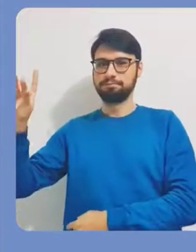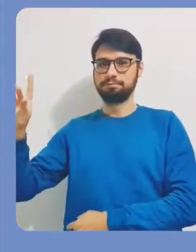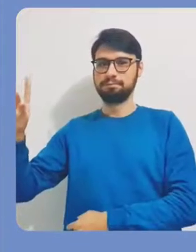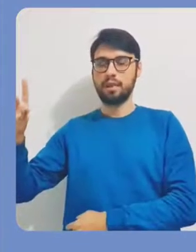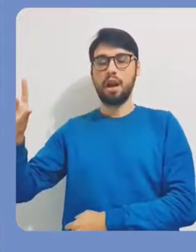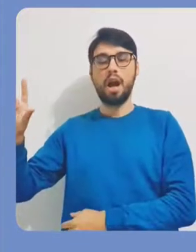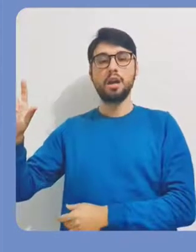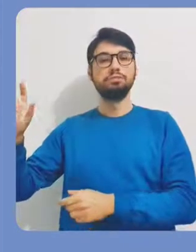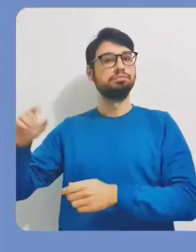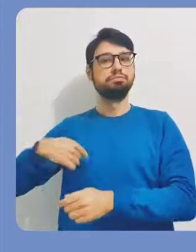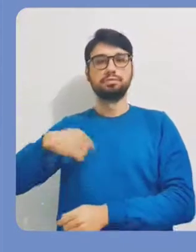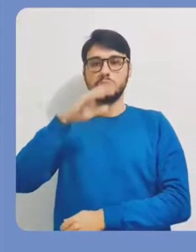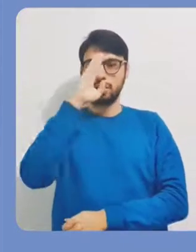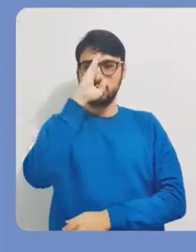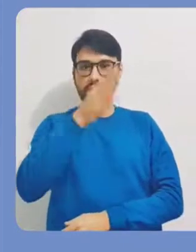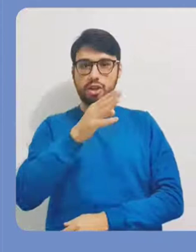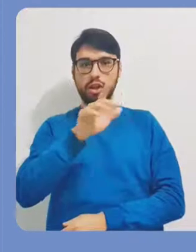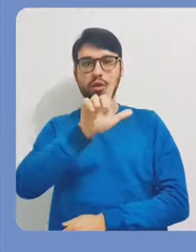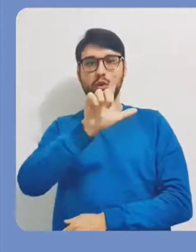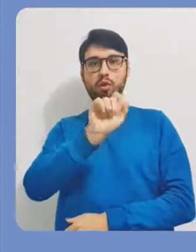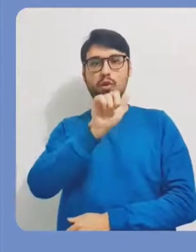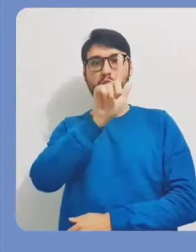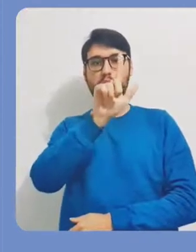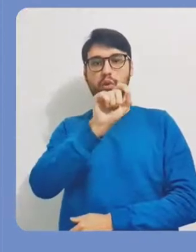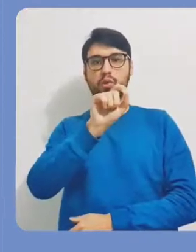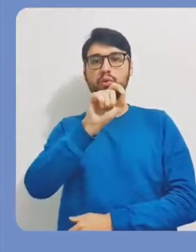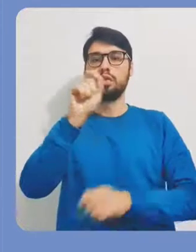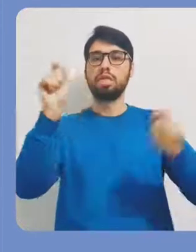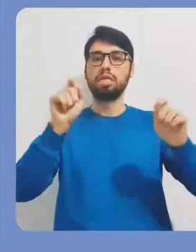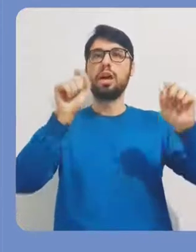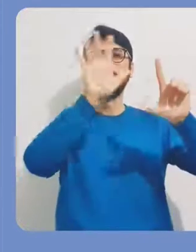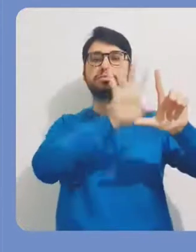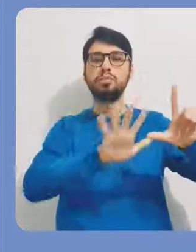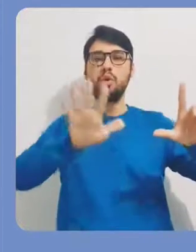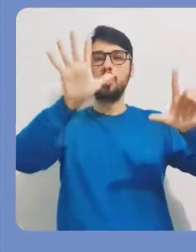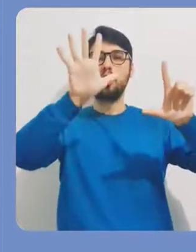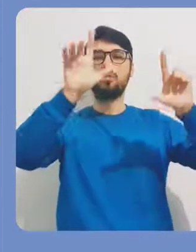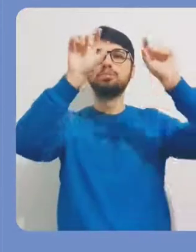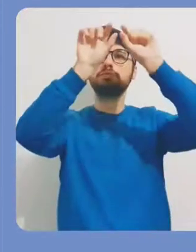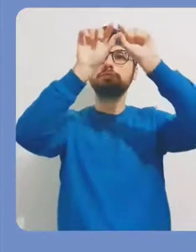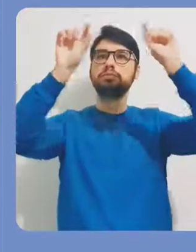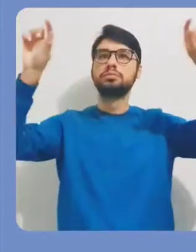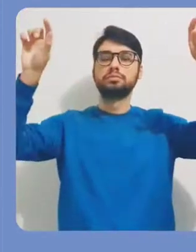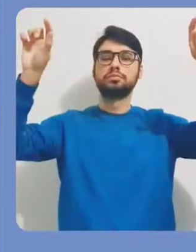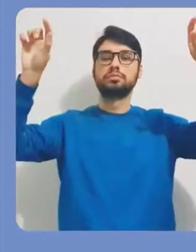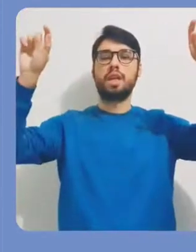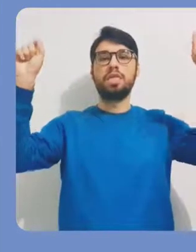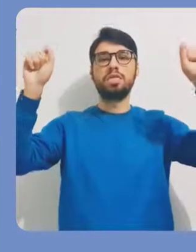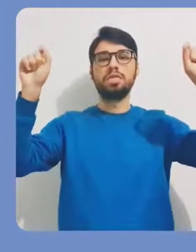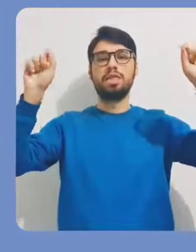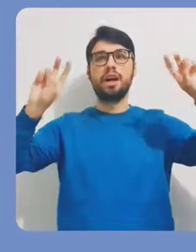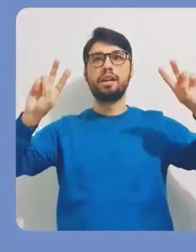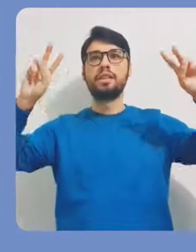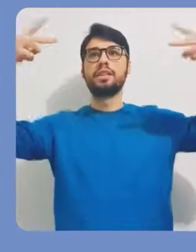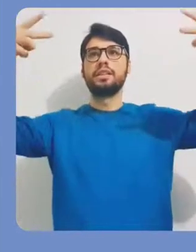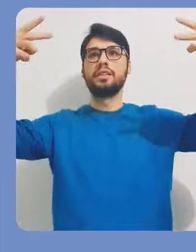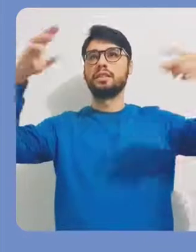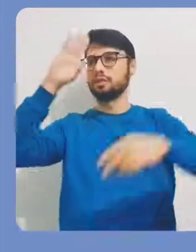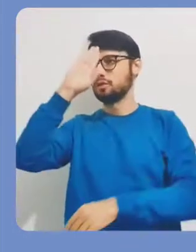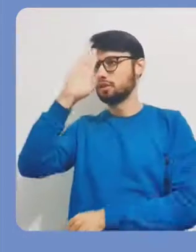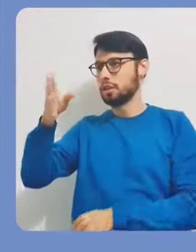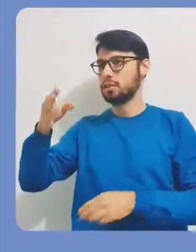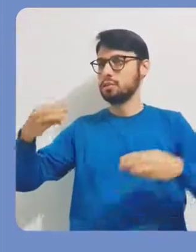Então, ao colar o endereço da imagem, esse brasão, essa logo, vai aparecer aqui no topo superior da nossa página.